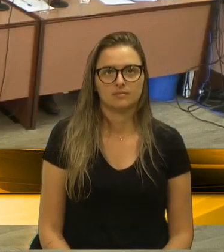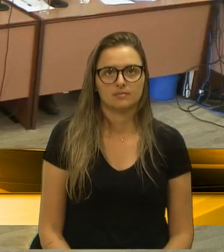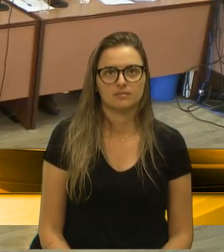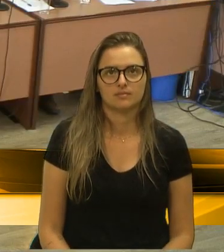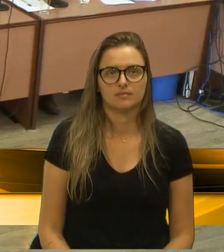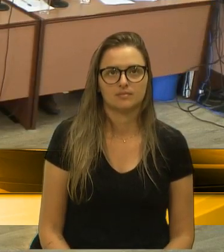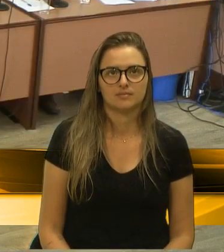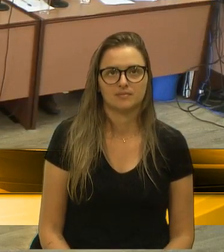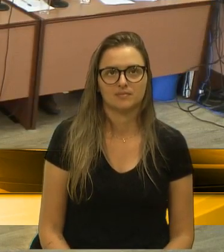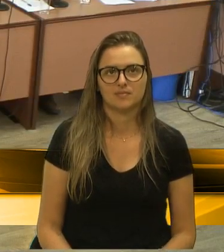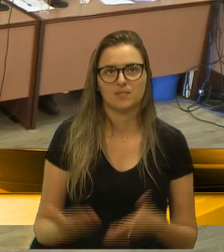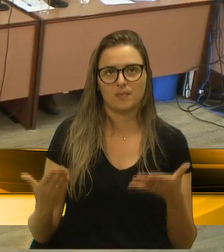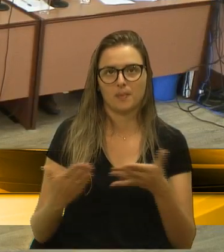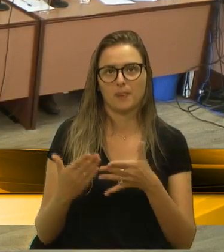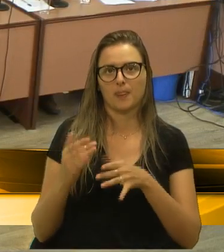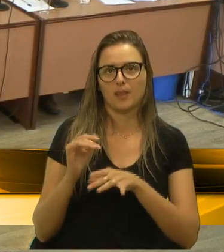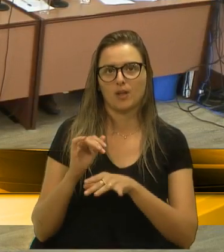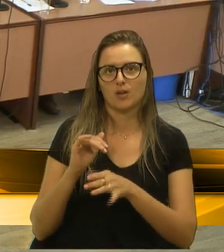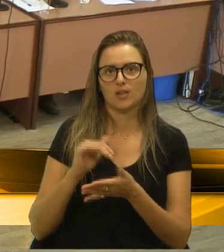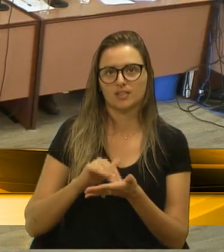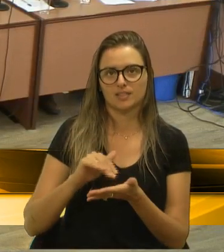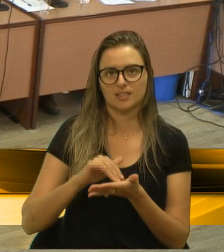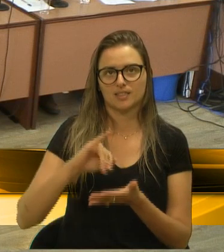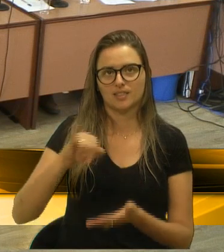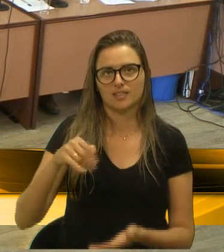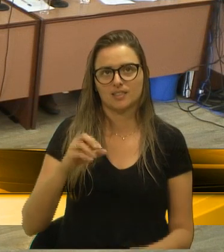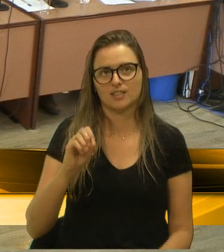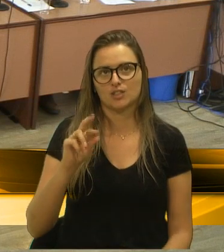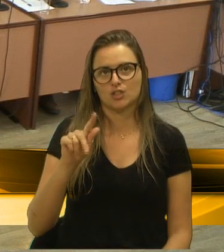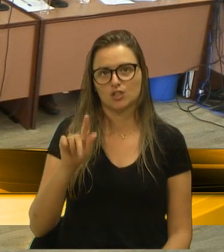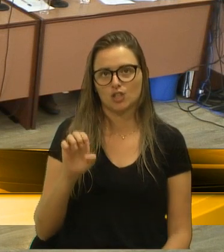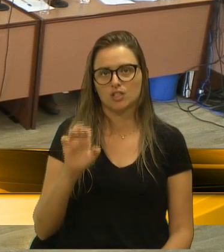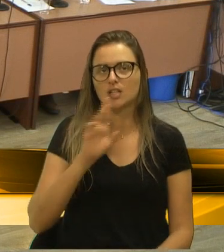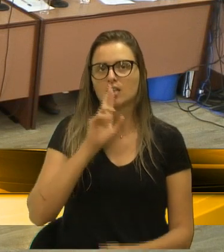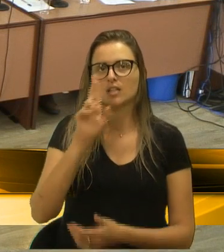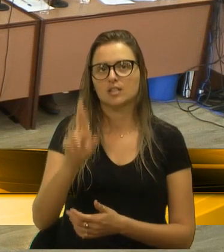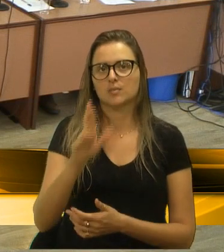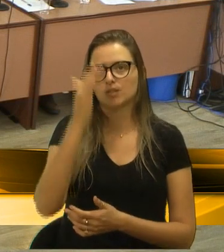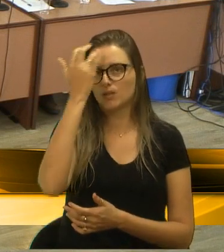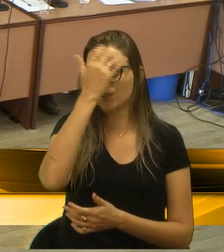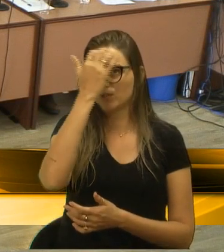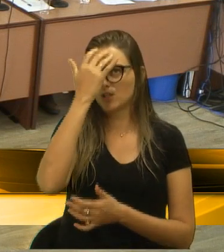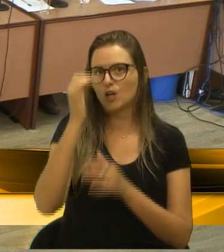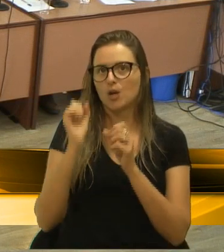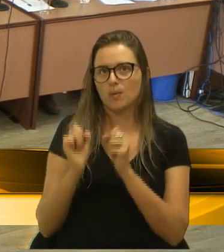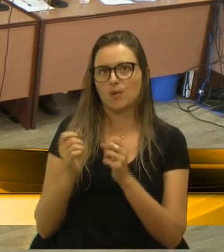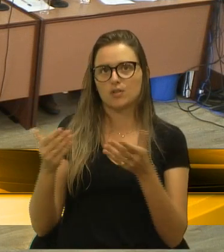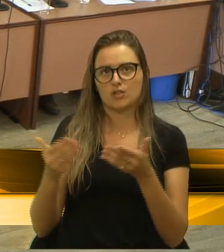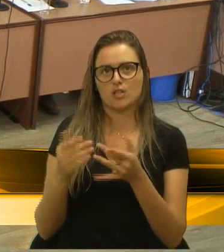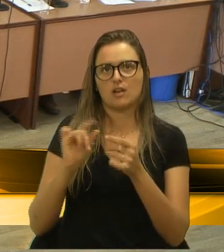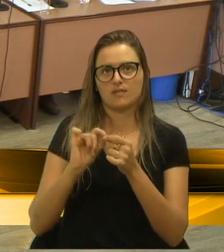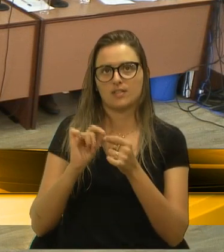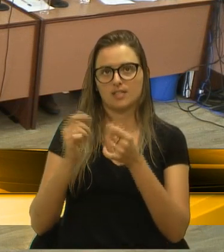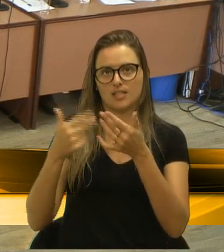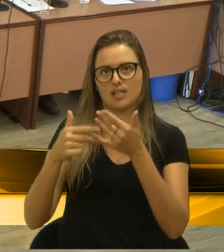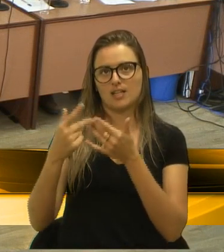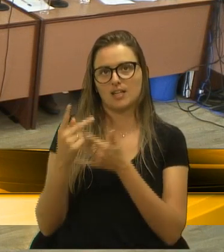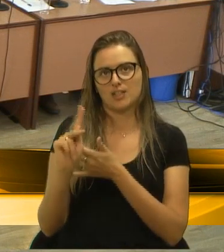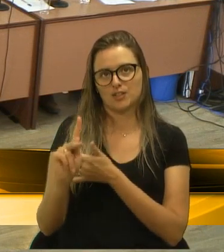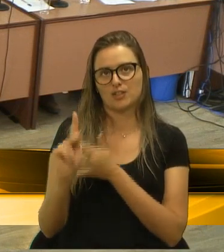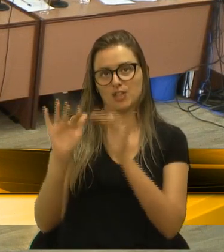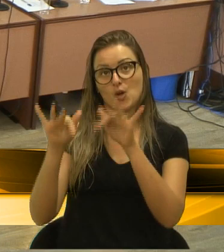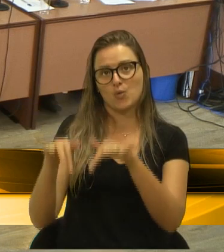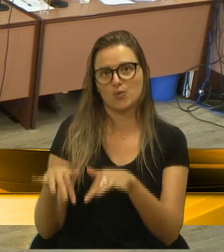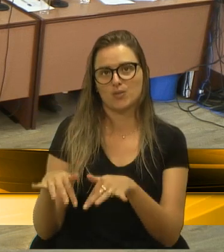Agora, secretário Jorge, quando responder as perguntas do Adiló, pode fazer suas considerações finais aqui sobre o